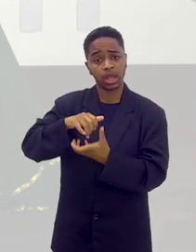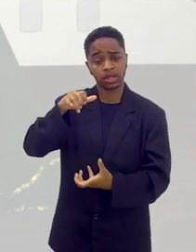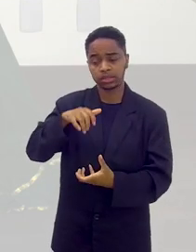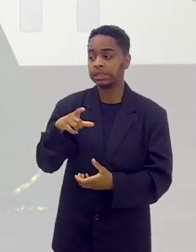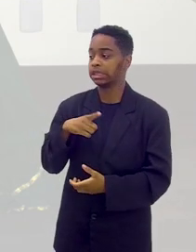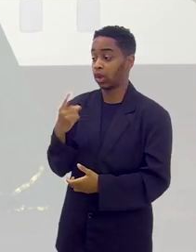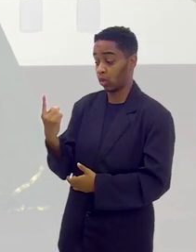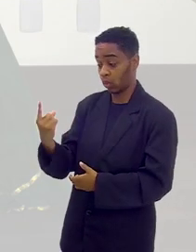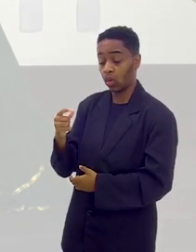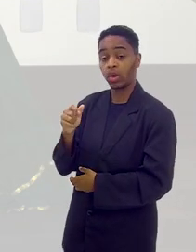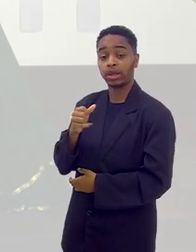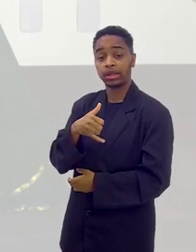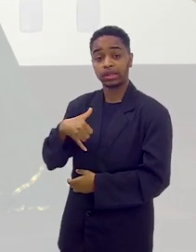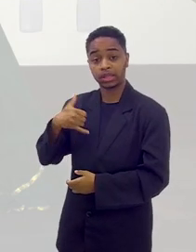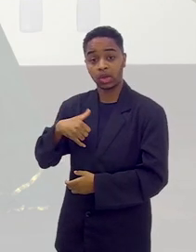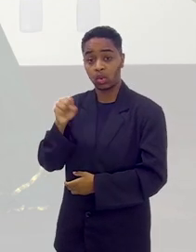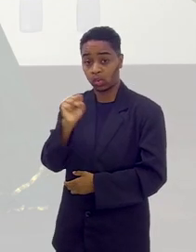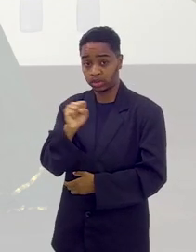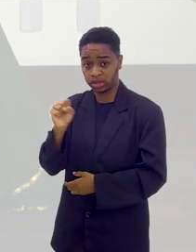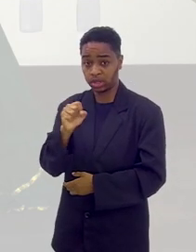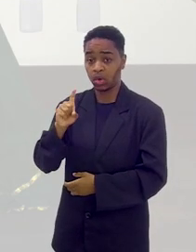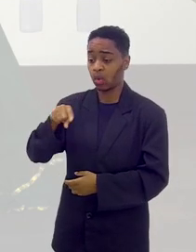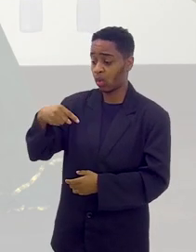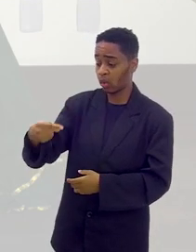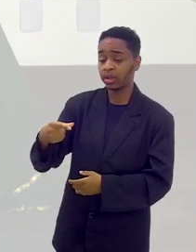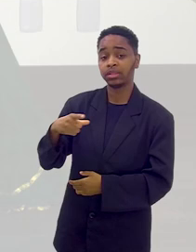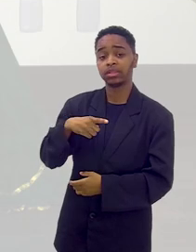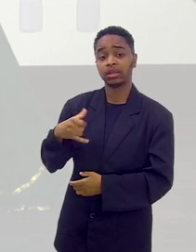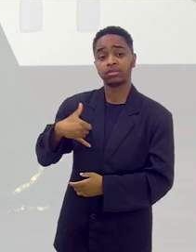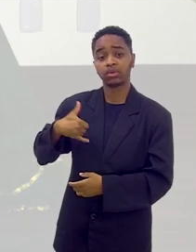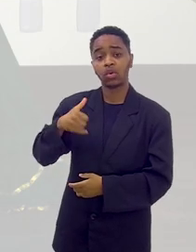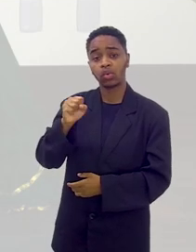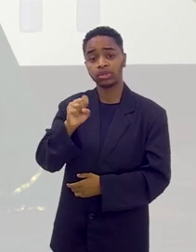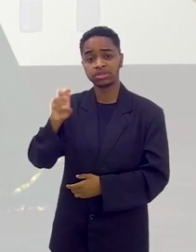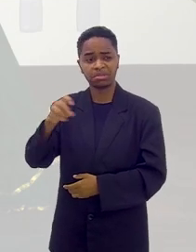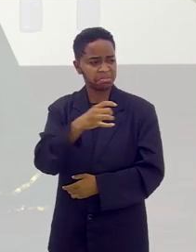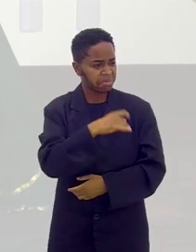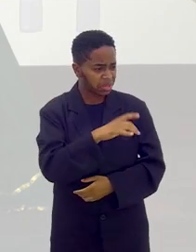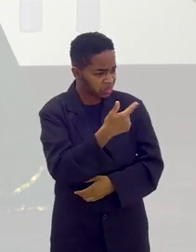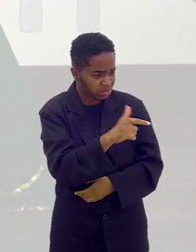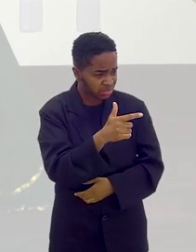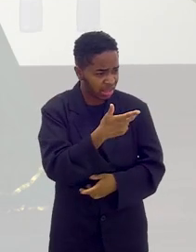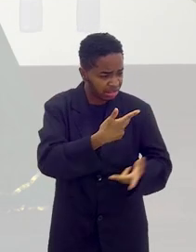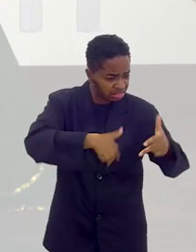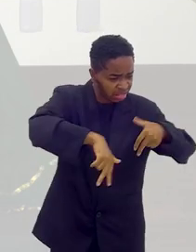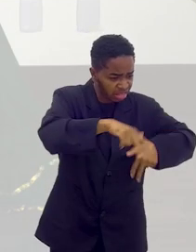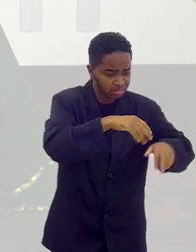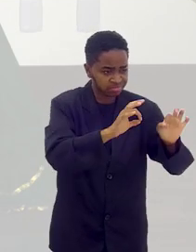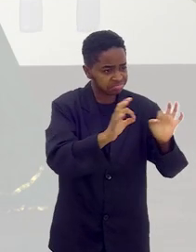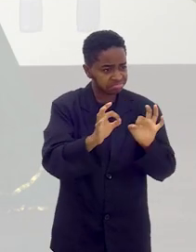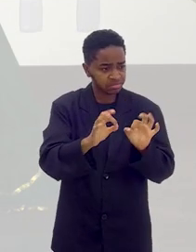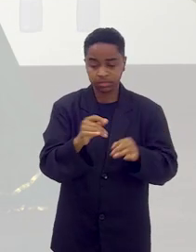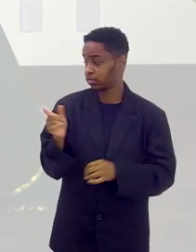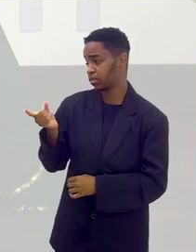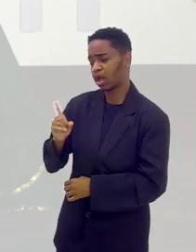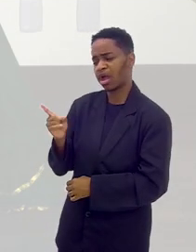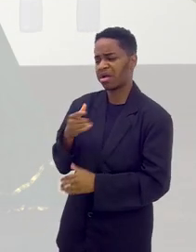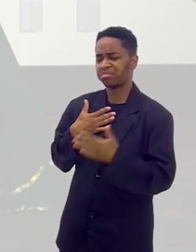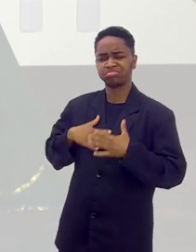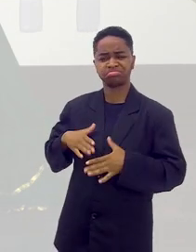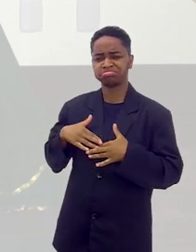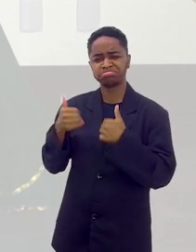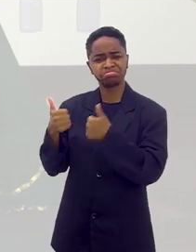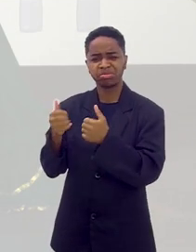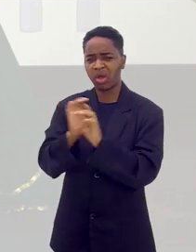88 anos, outra de 85. Tu medo, não, gente, quando ela vai rodar ali? Não, eu fico tranquila. Elas também. Nossa,